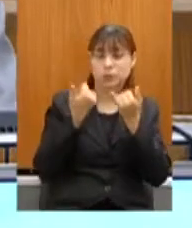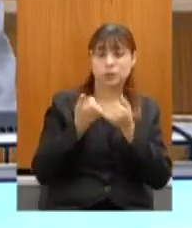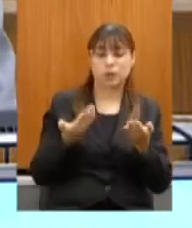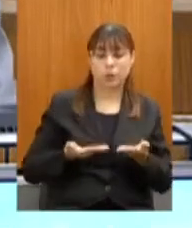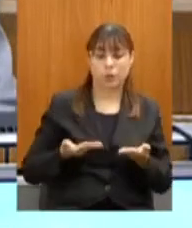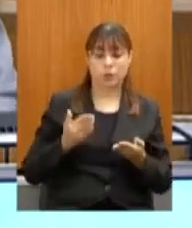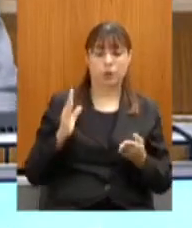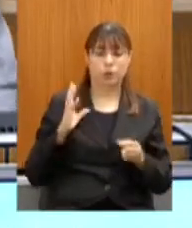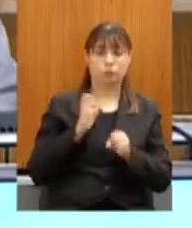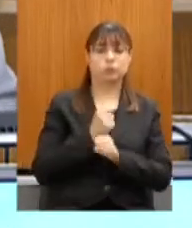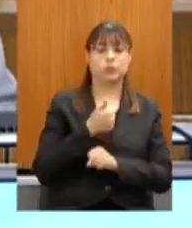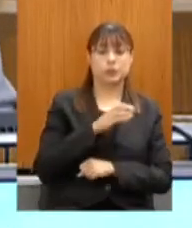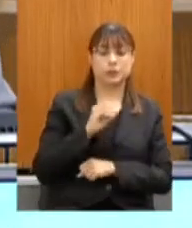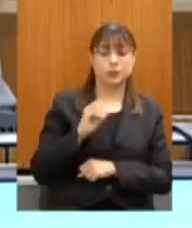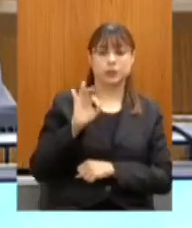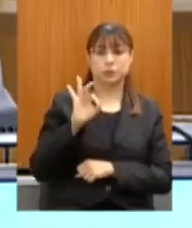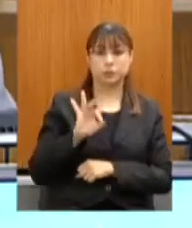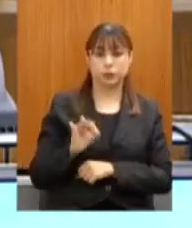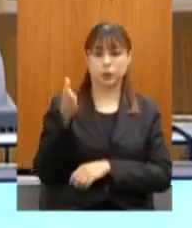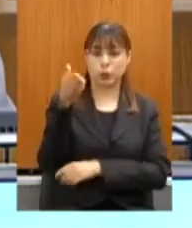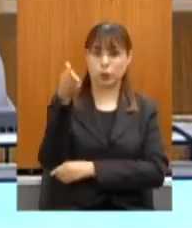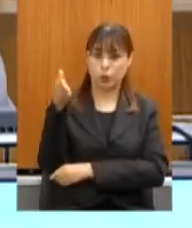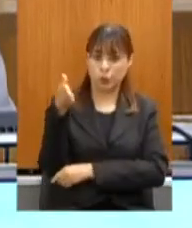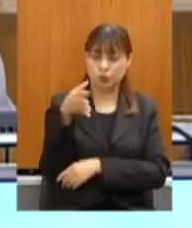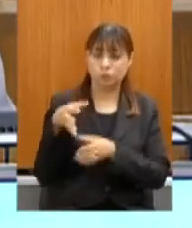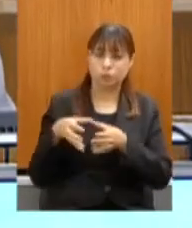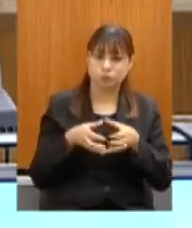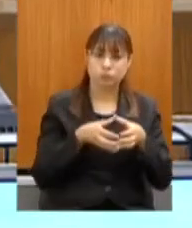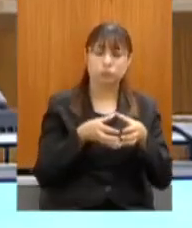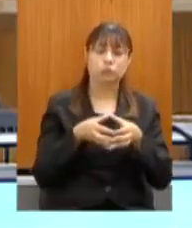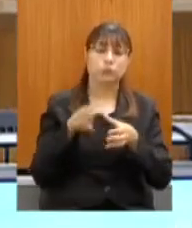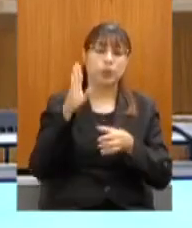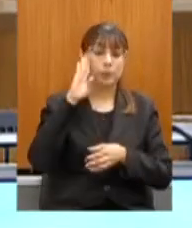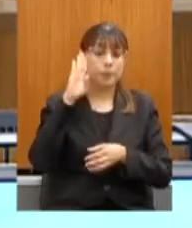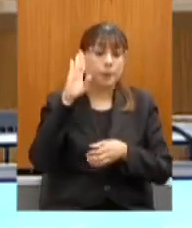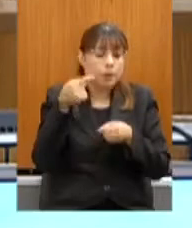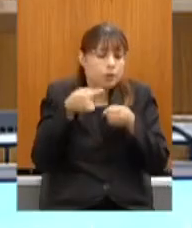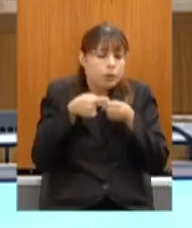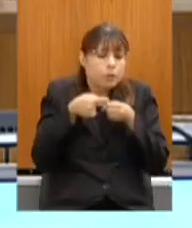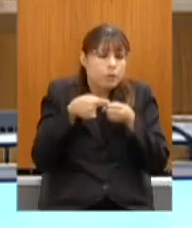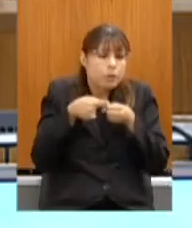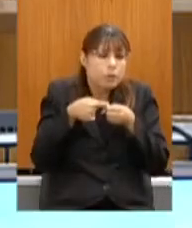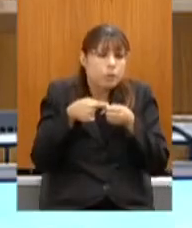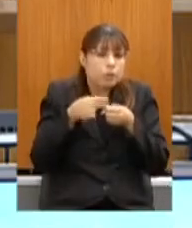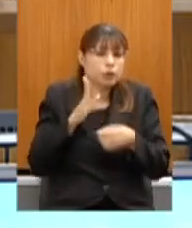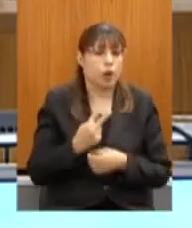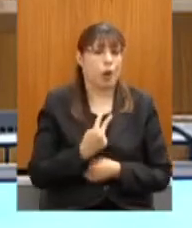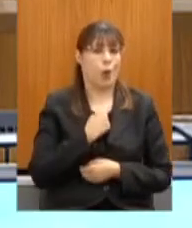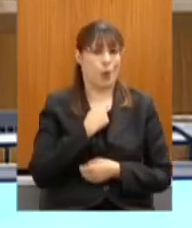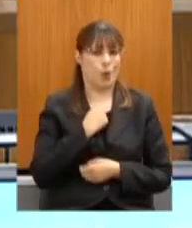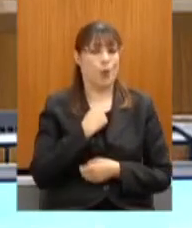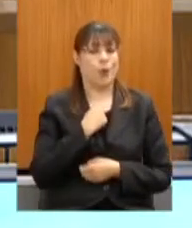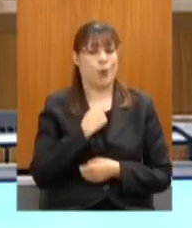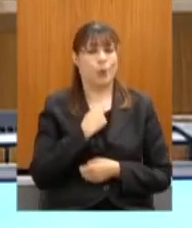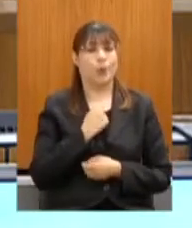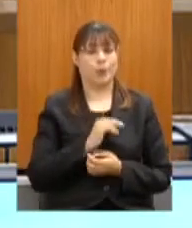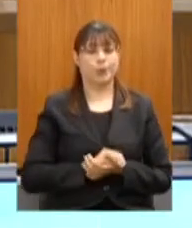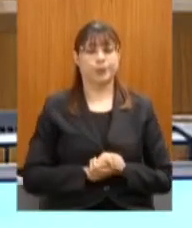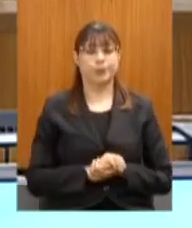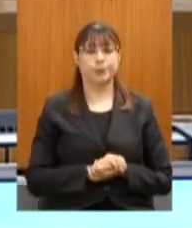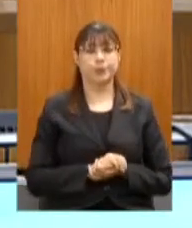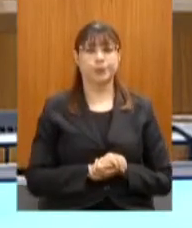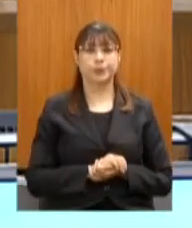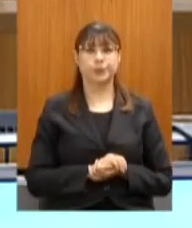hoje da rede hoteleira, sobretudo nos destinos turísticos do interior, estão ocupados. Pode passar.